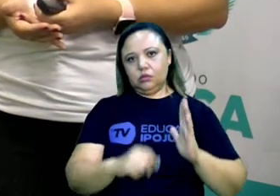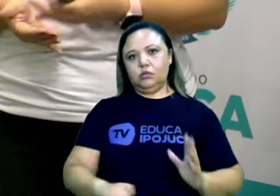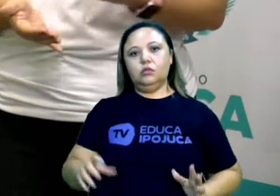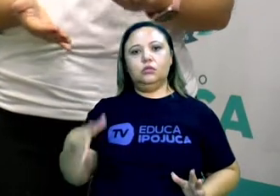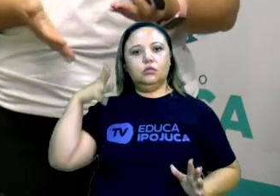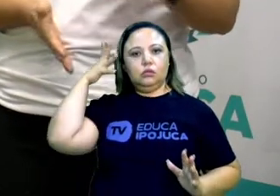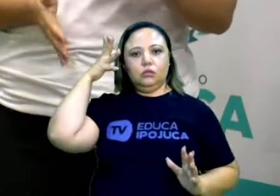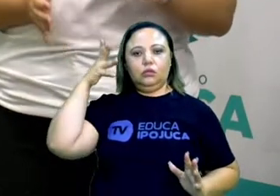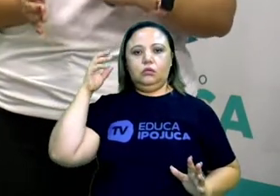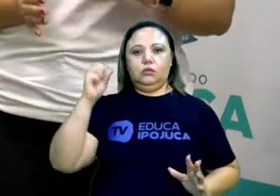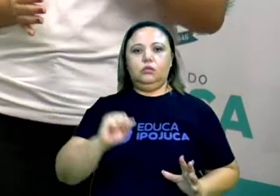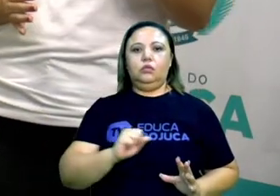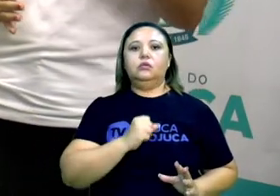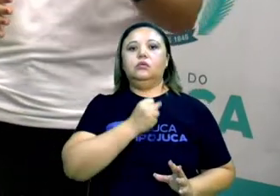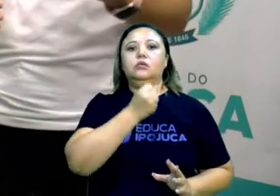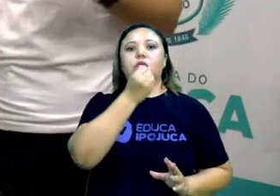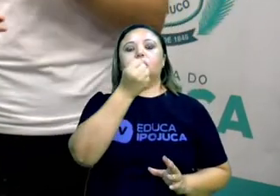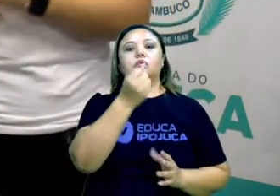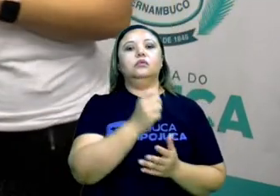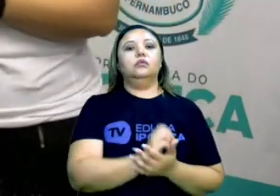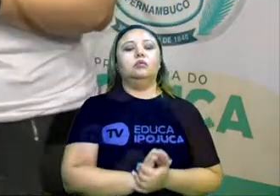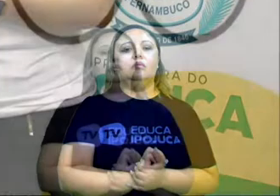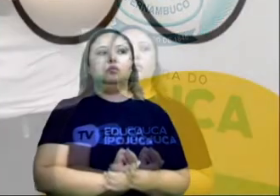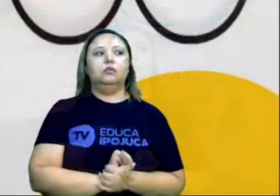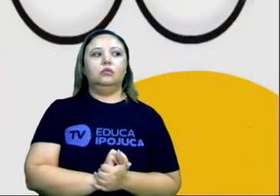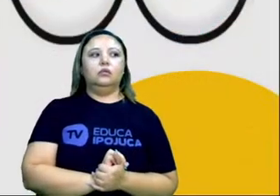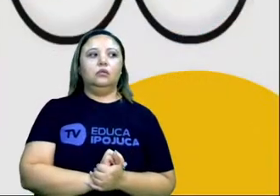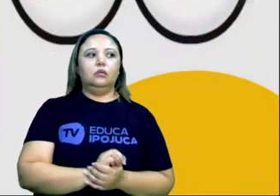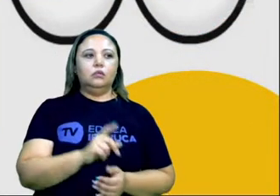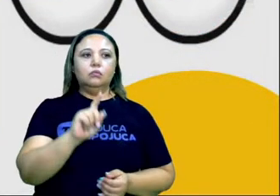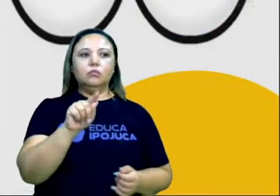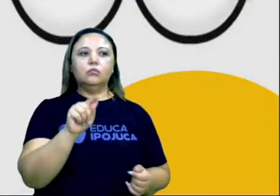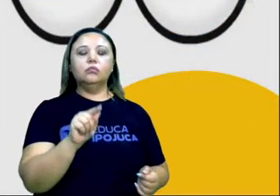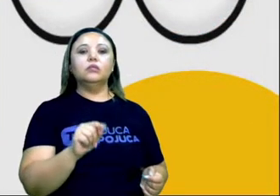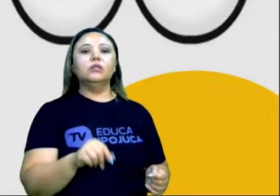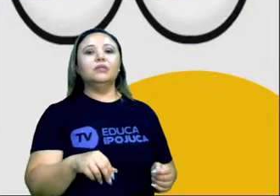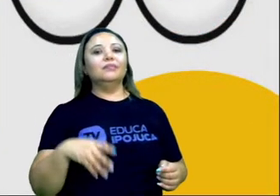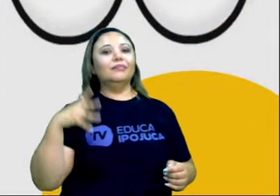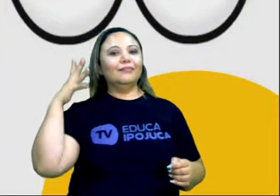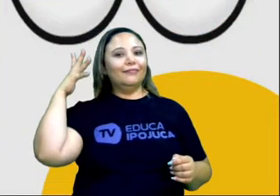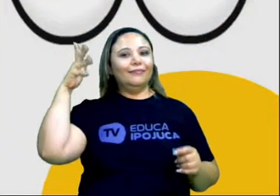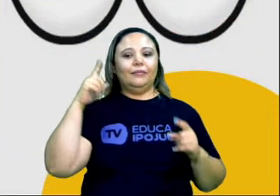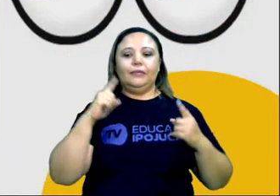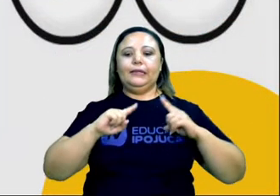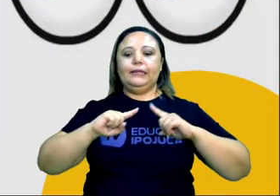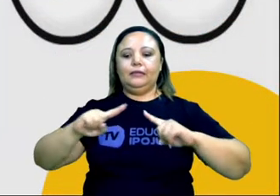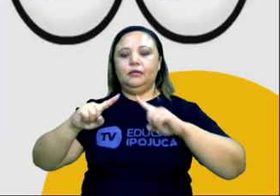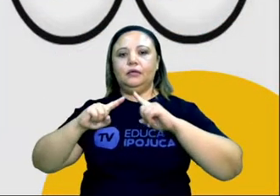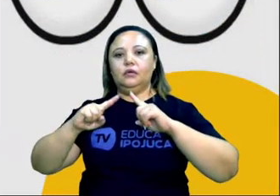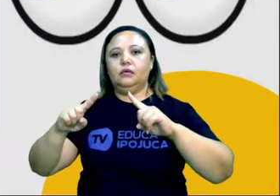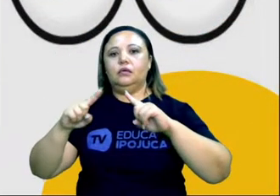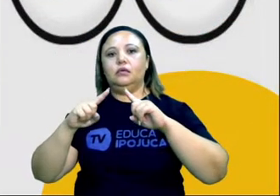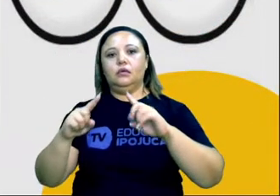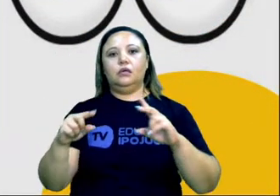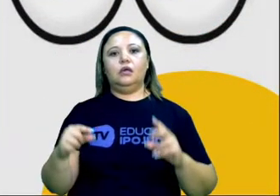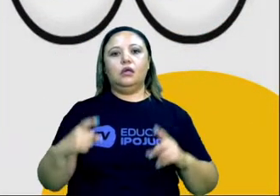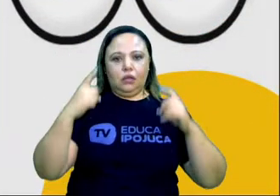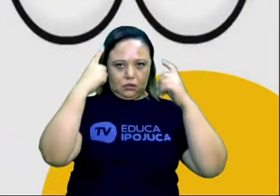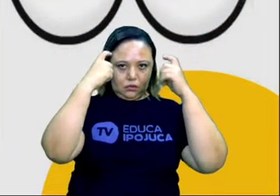caracterizada como sendo de ódio? É uma forma de discurso que incita a violência, a